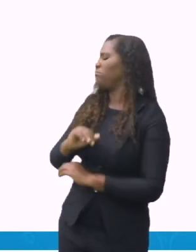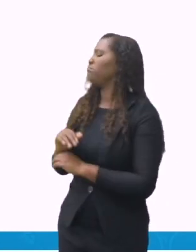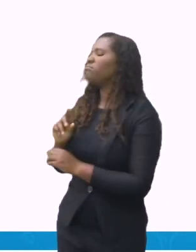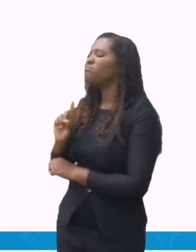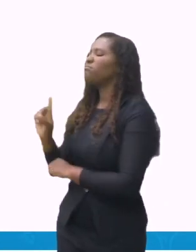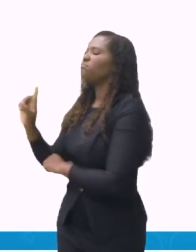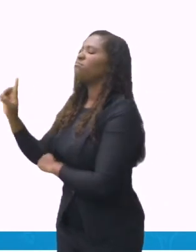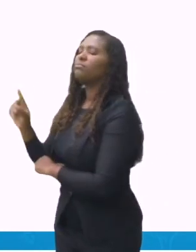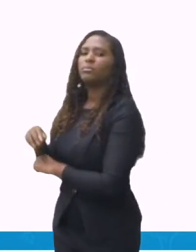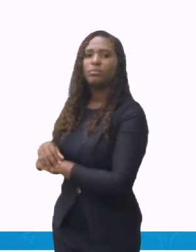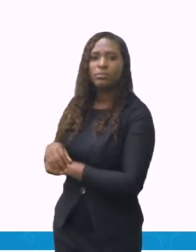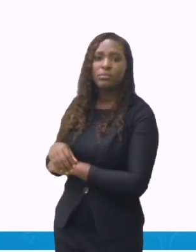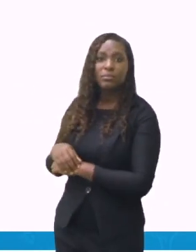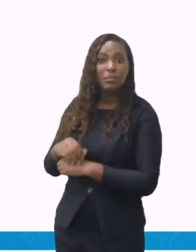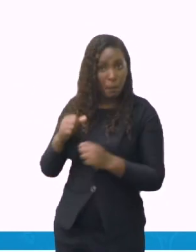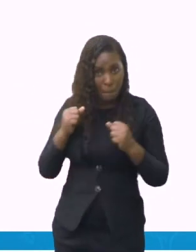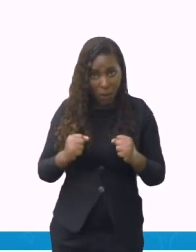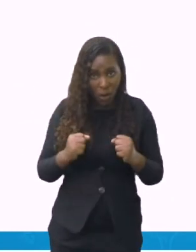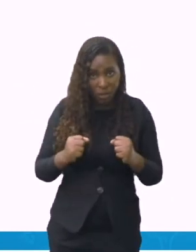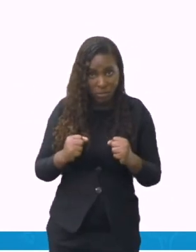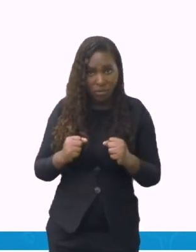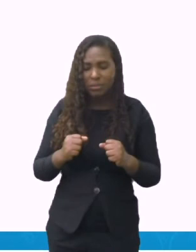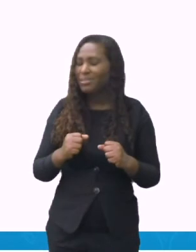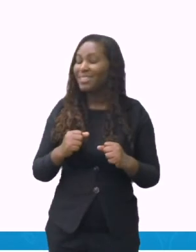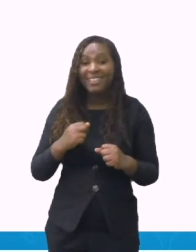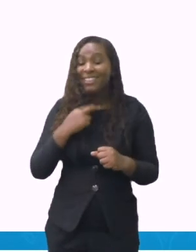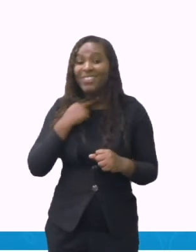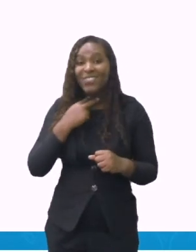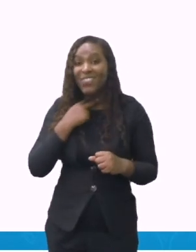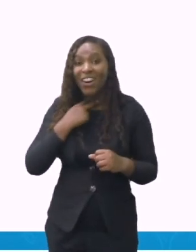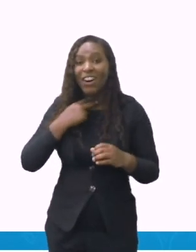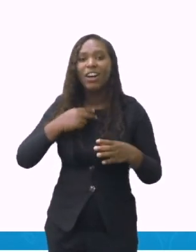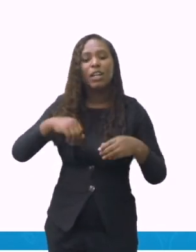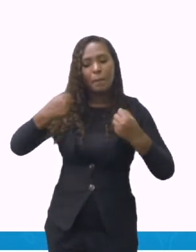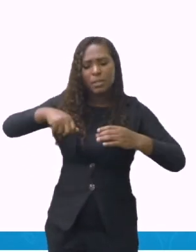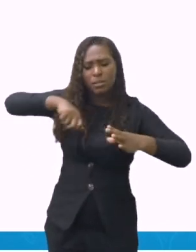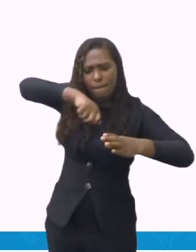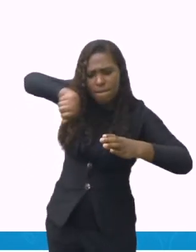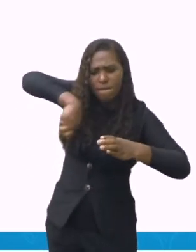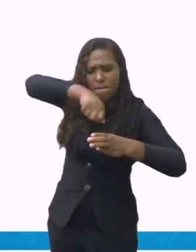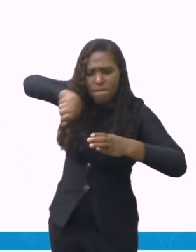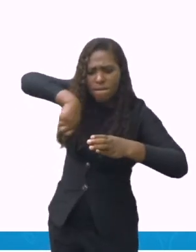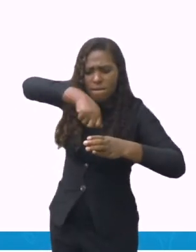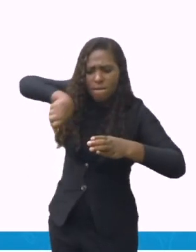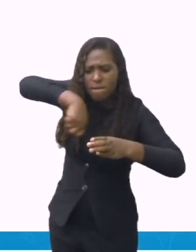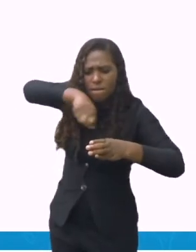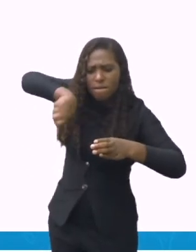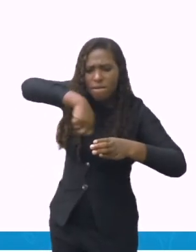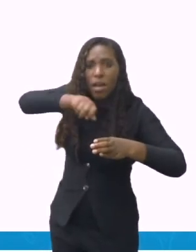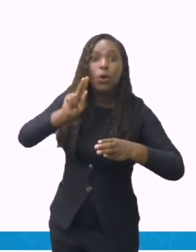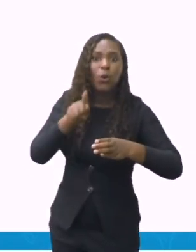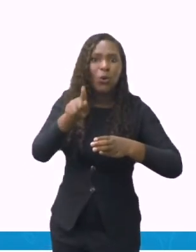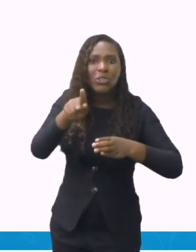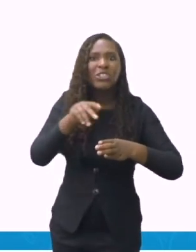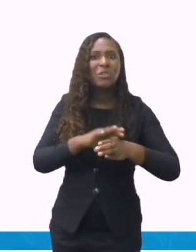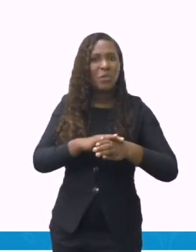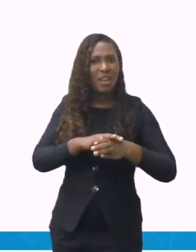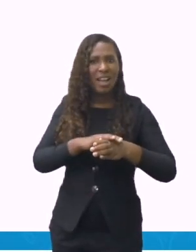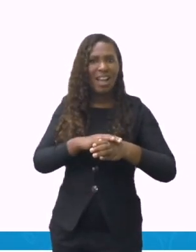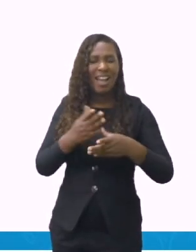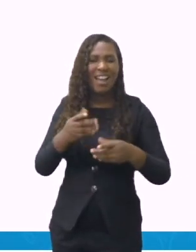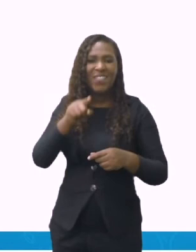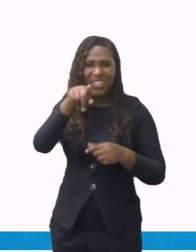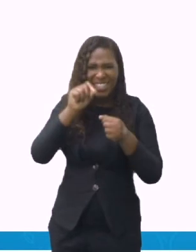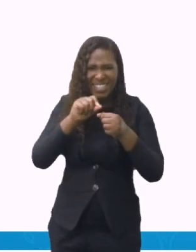já fez brigadeiro aí, pode endurecer o fundo, pode ficar cheio de pedacinhos. Então, para a receita dar certo, eu não